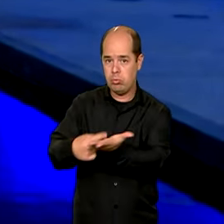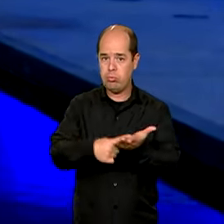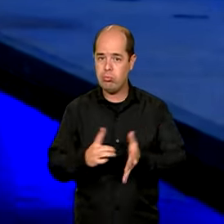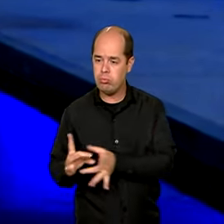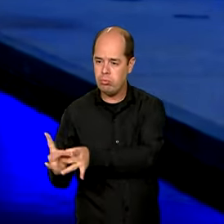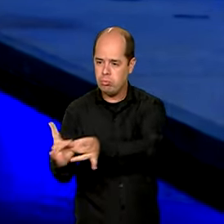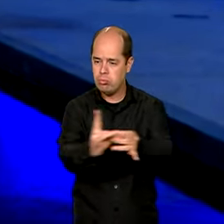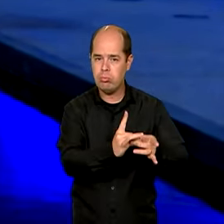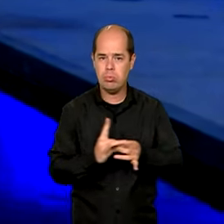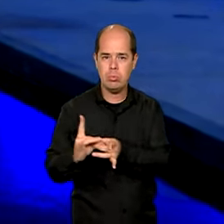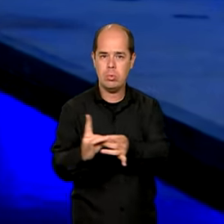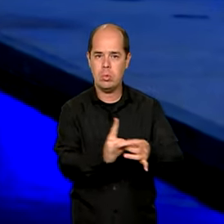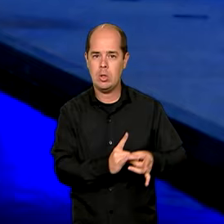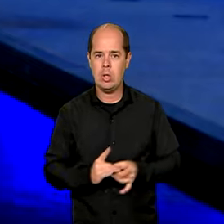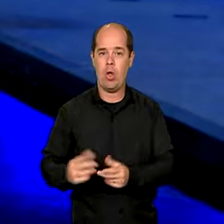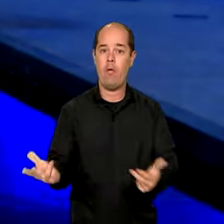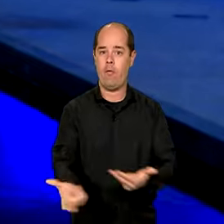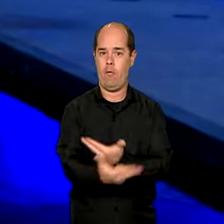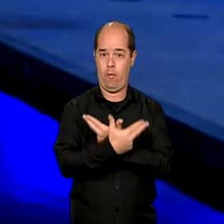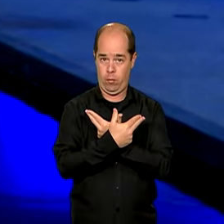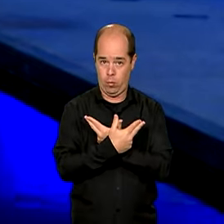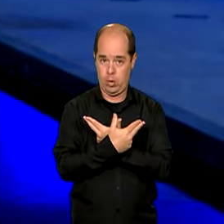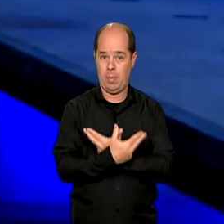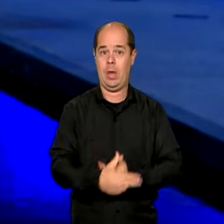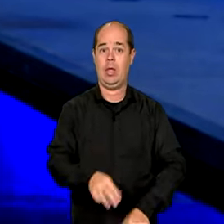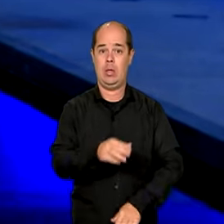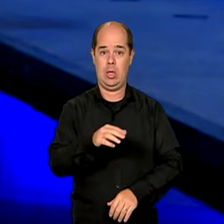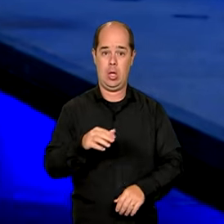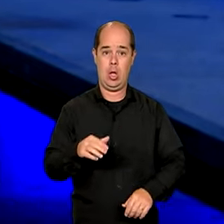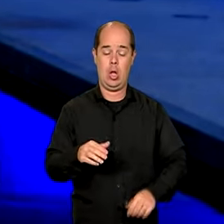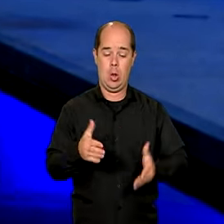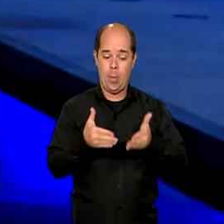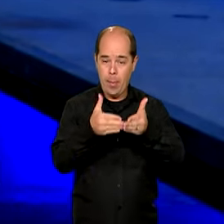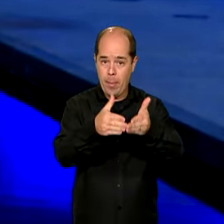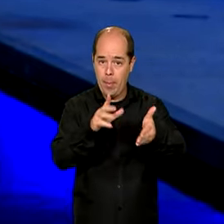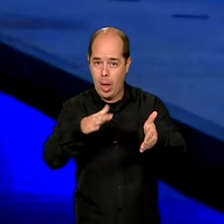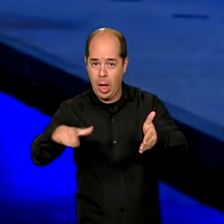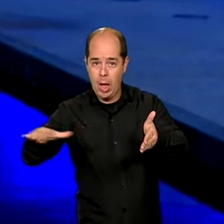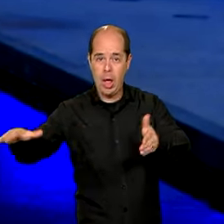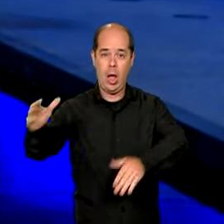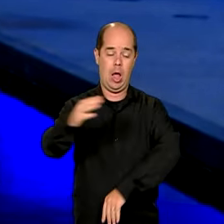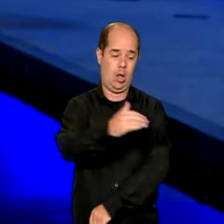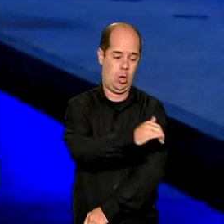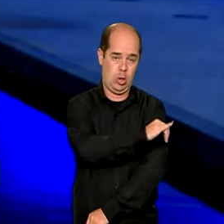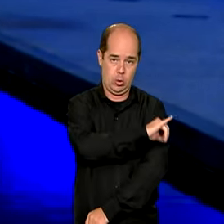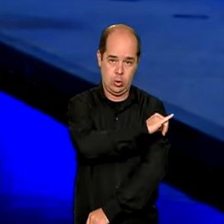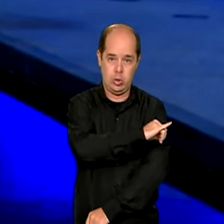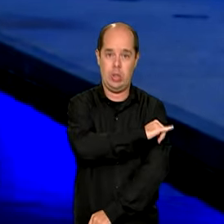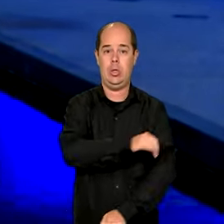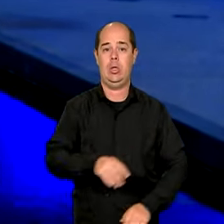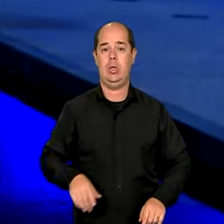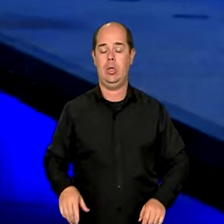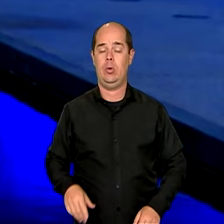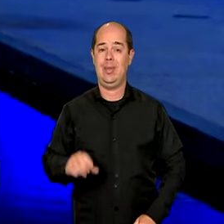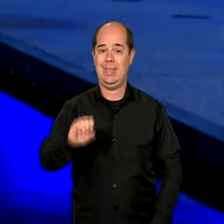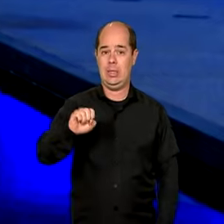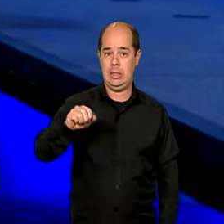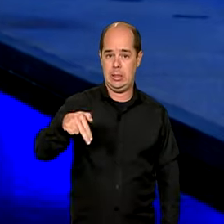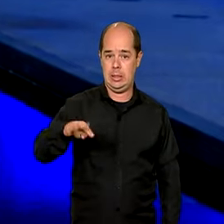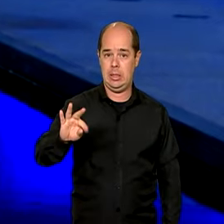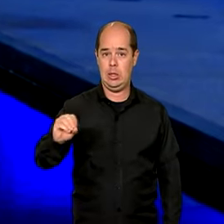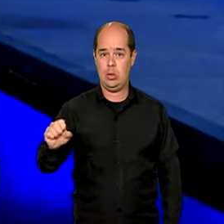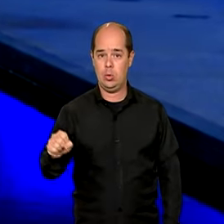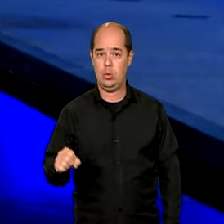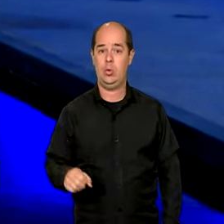atuação das Forças Armadas no porto do Rio de Janeiro, no porto de Santos e no de Itaguaí e nos aeroportos